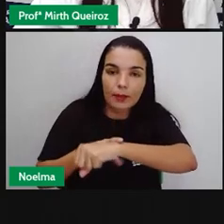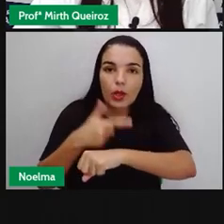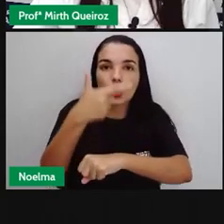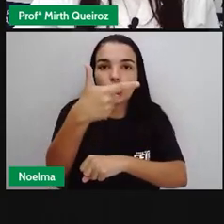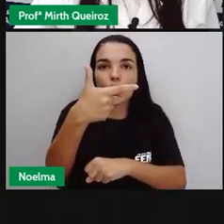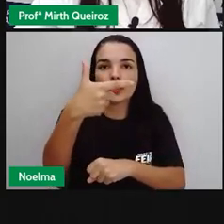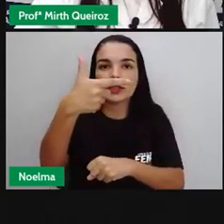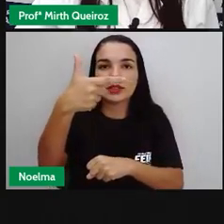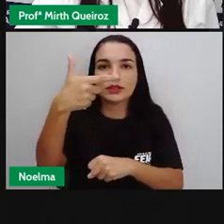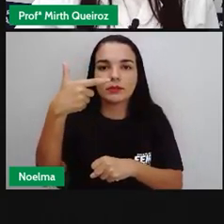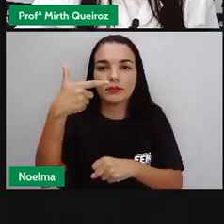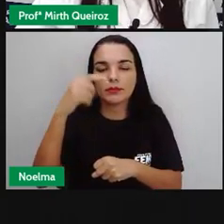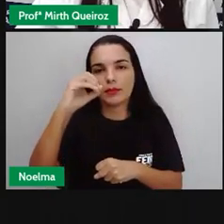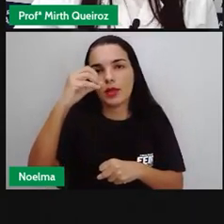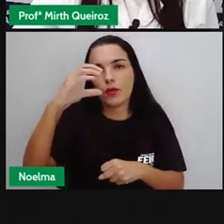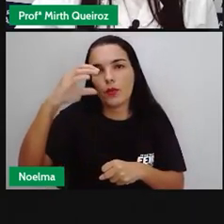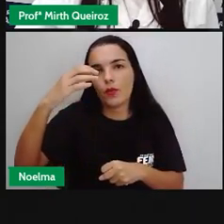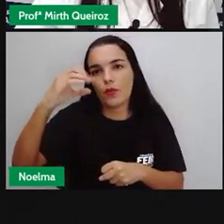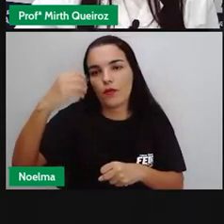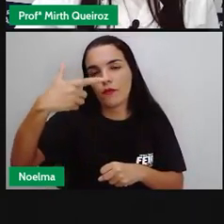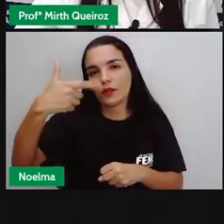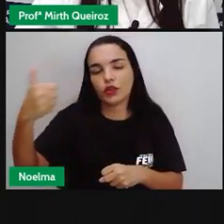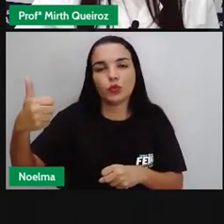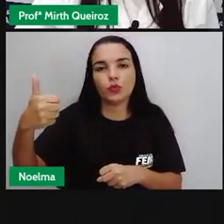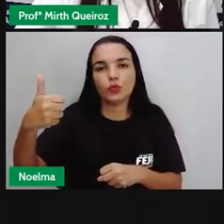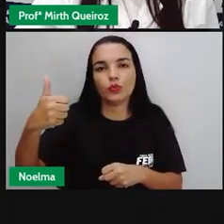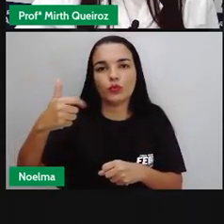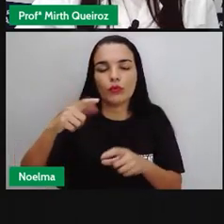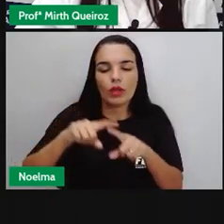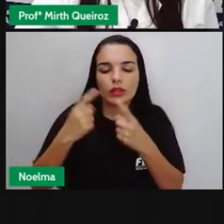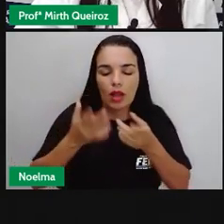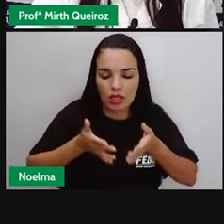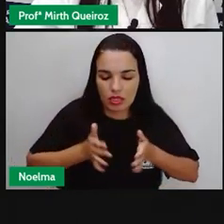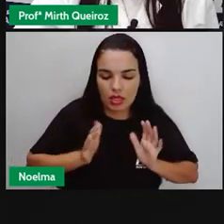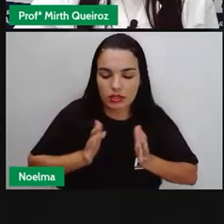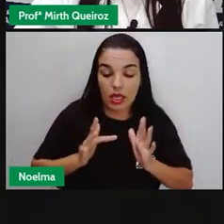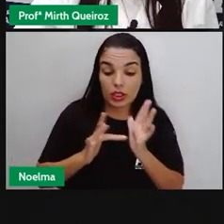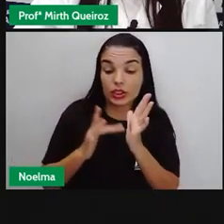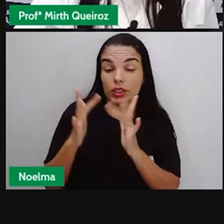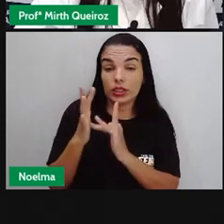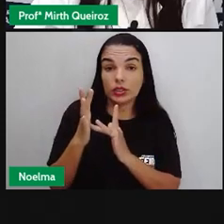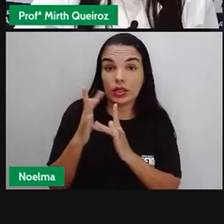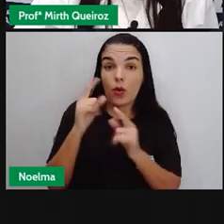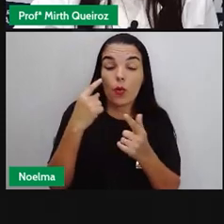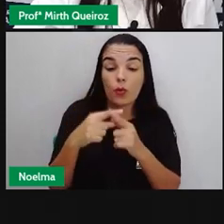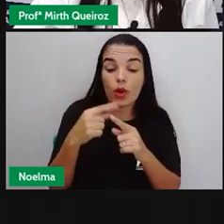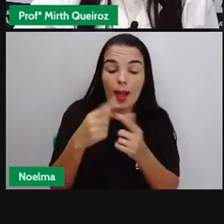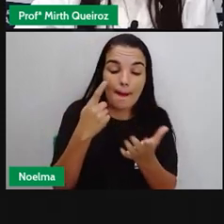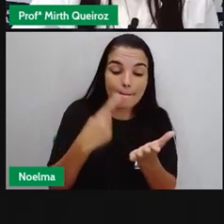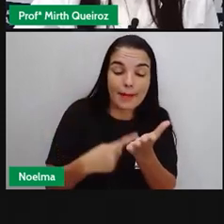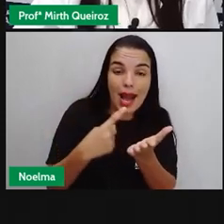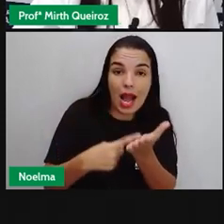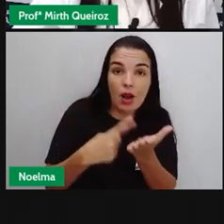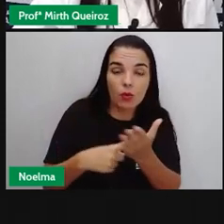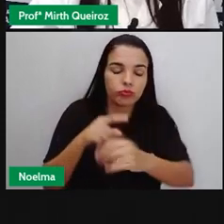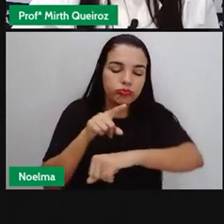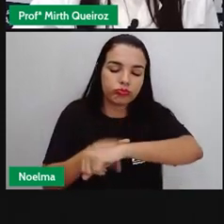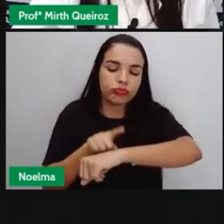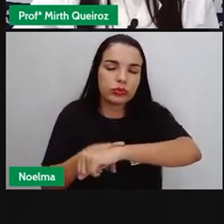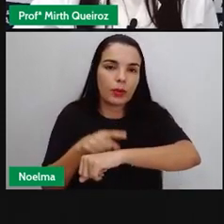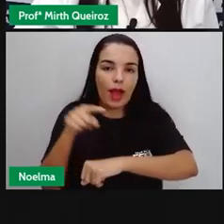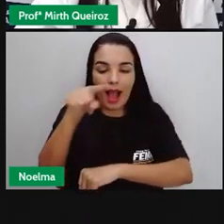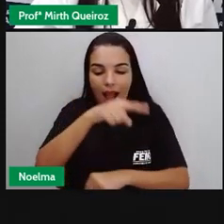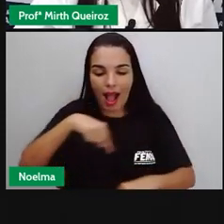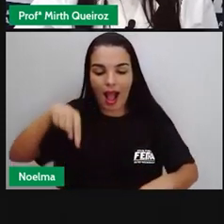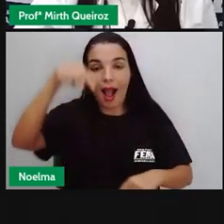atrás Cristo, ele estaria aí nascendo, certo? Então, esse acontecimento histórico É o que